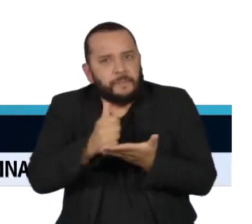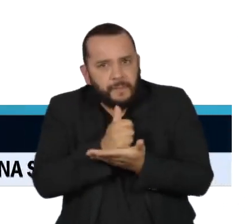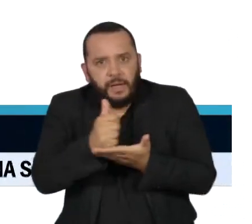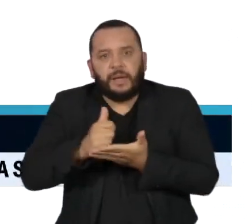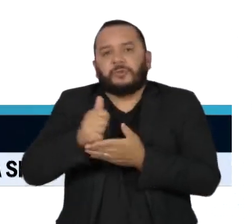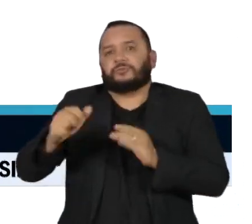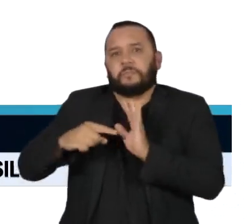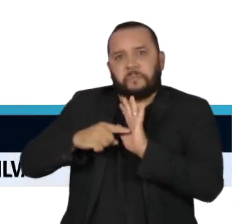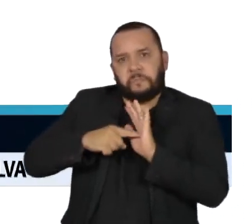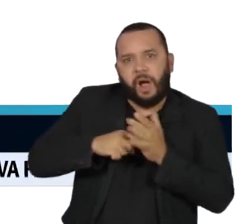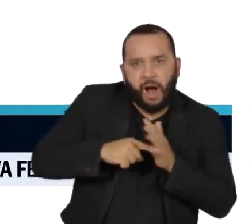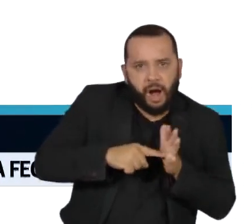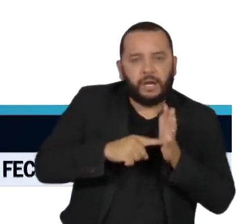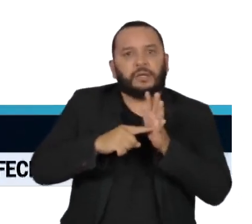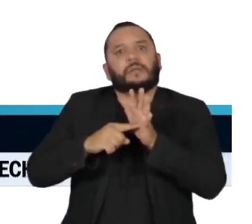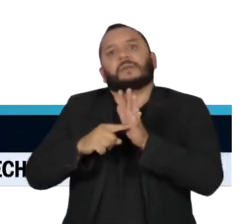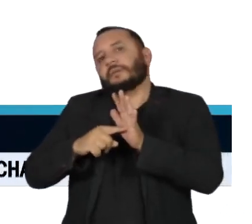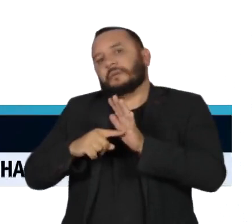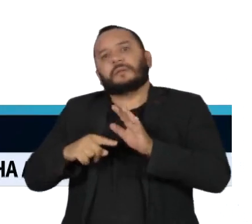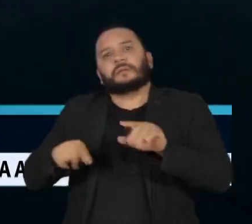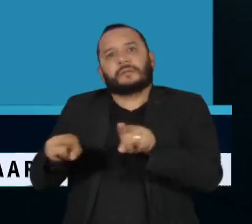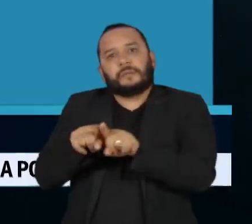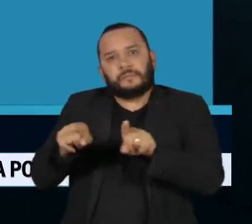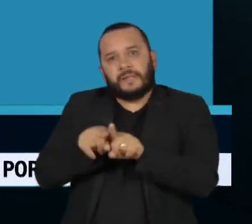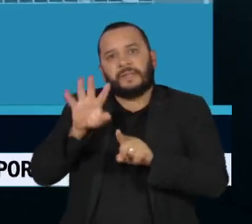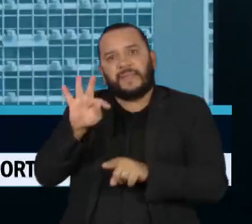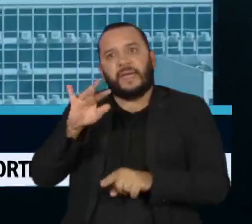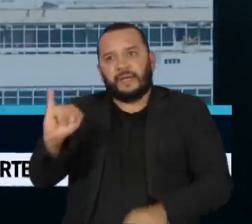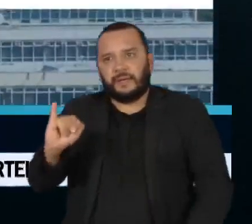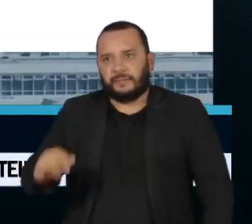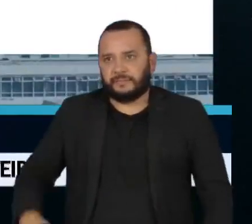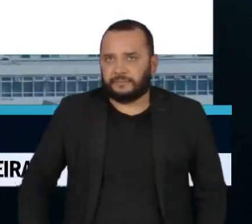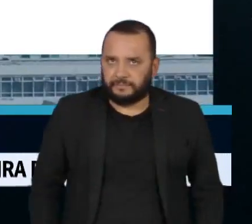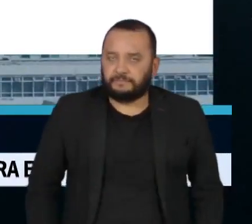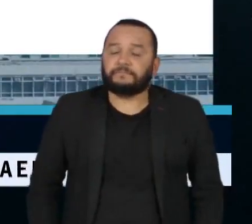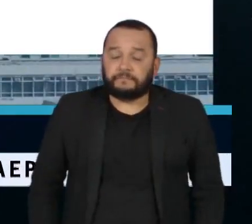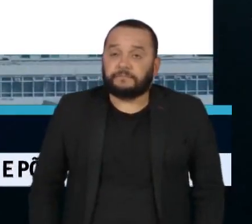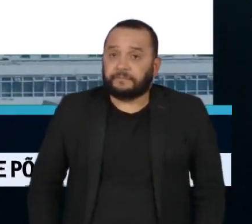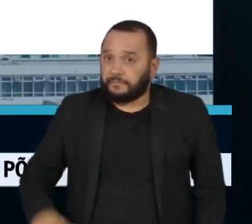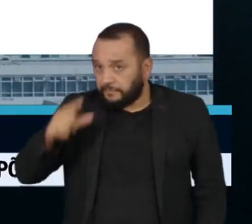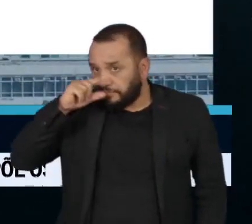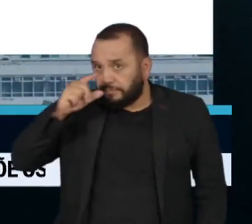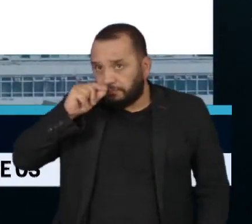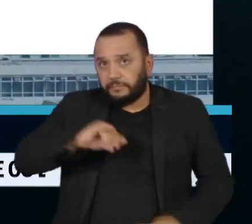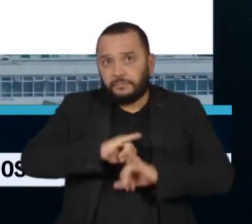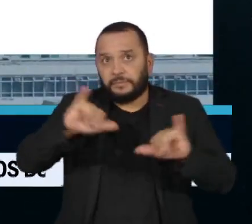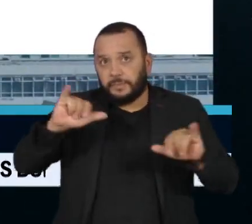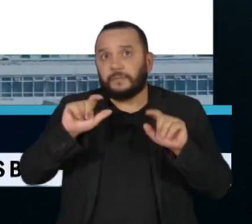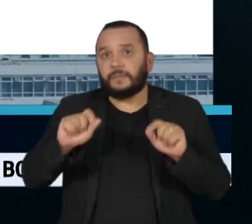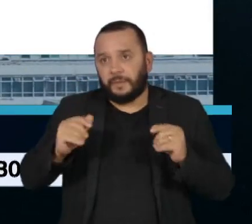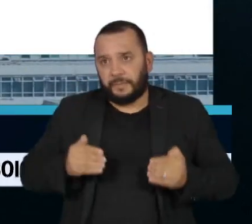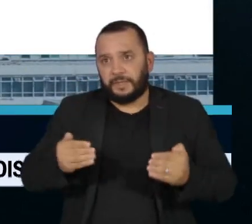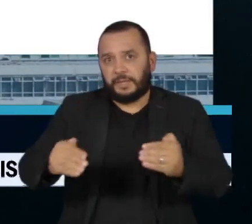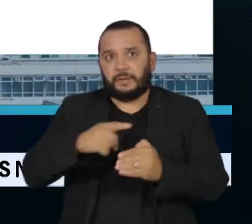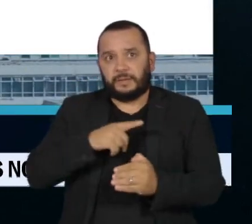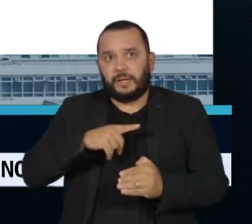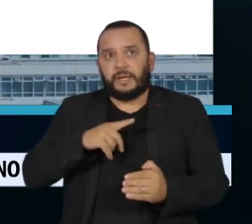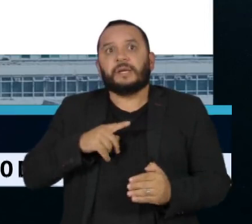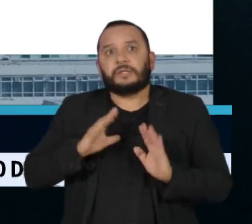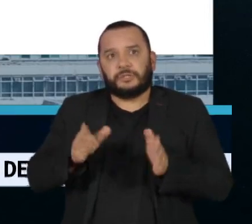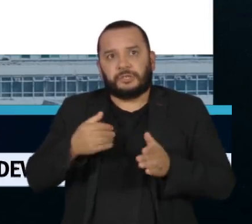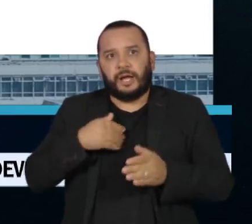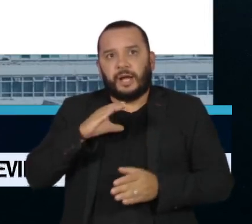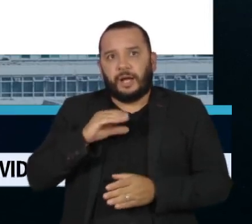máquinas elétricas e serviços de TI. Alckmin anunciou ainda que o Ministério terá na sua estrutura a Câmara de Comércio Exterior,